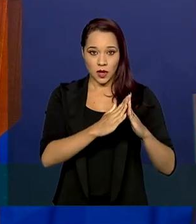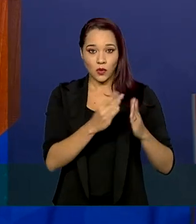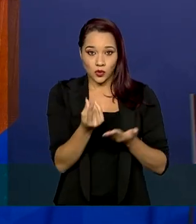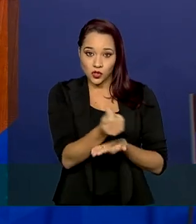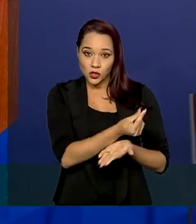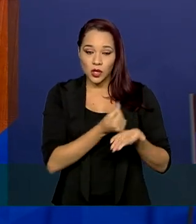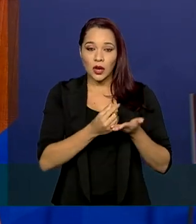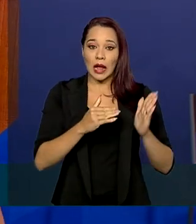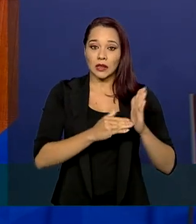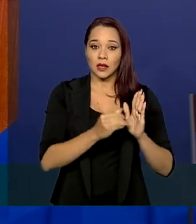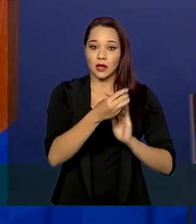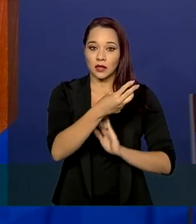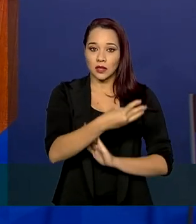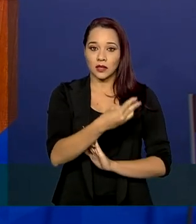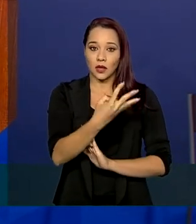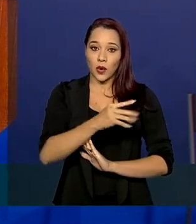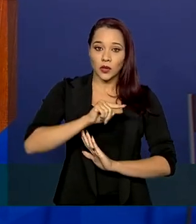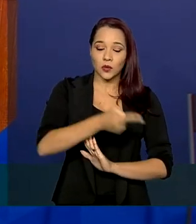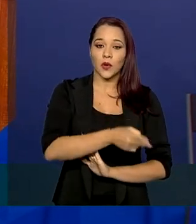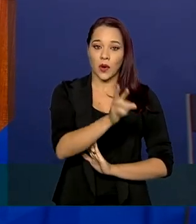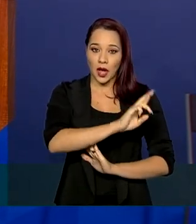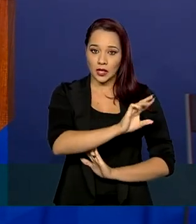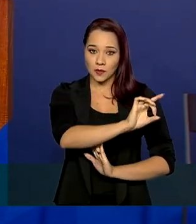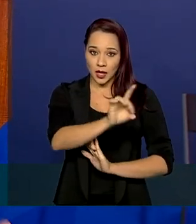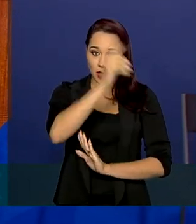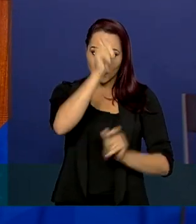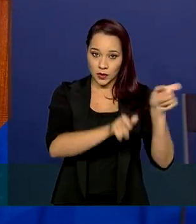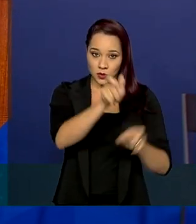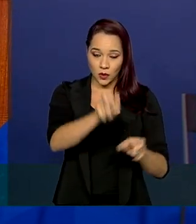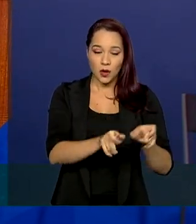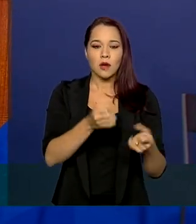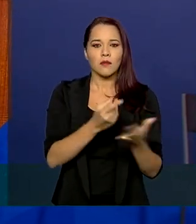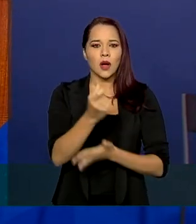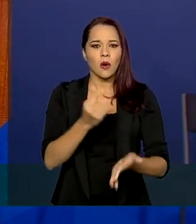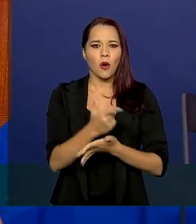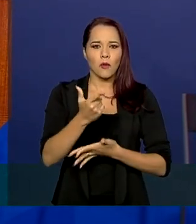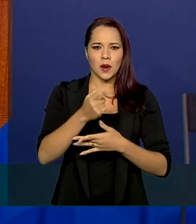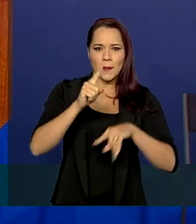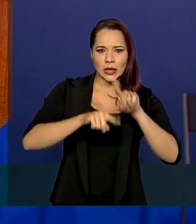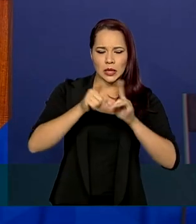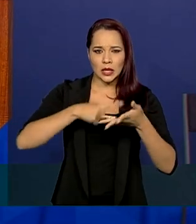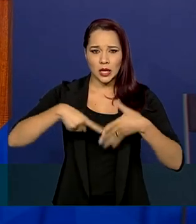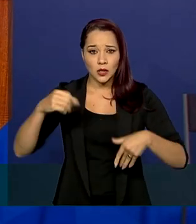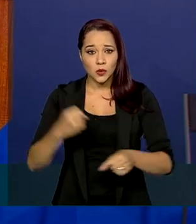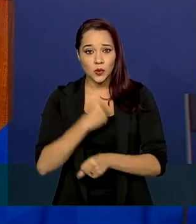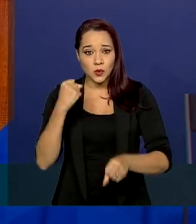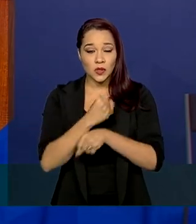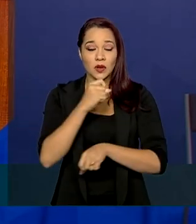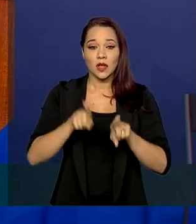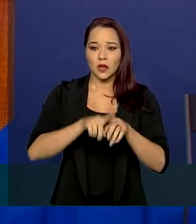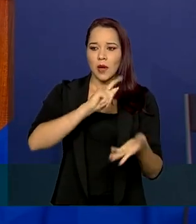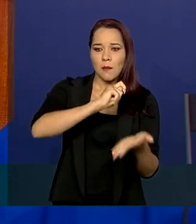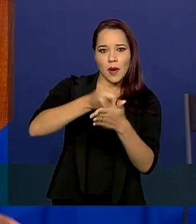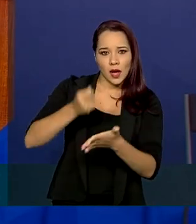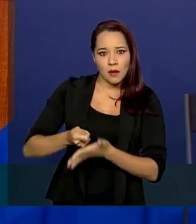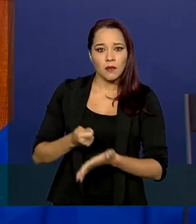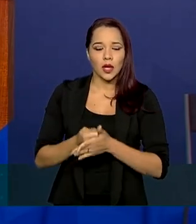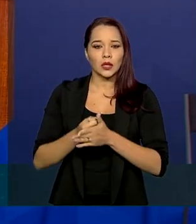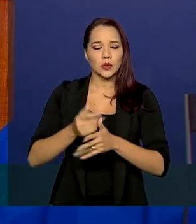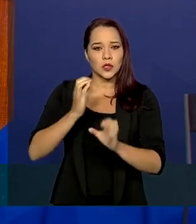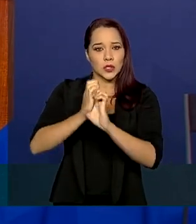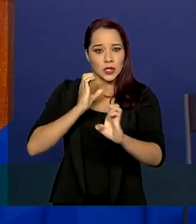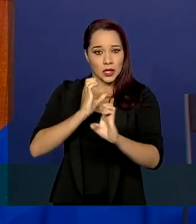recursos serão de até R$ 34 mil por assentado para compra de materiais de construção e pagamento de serviços de